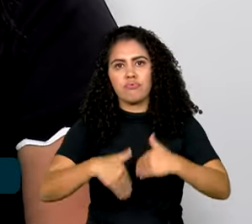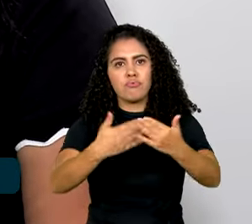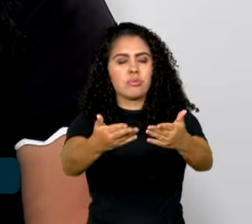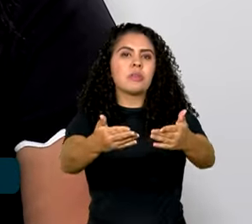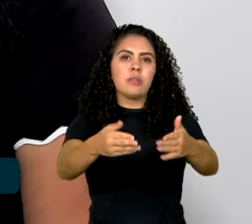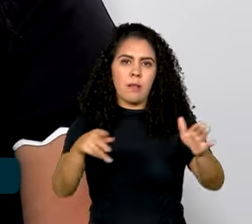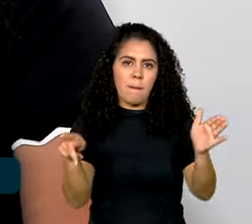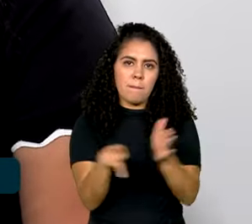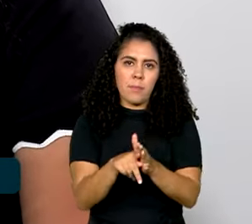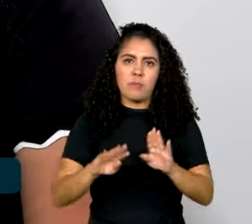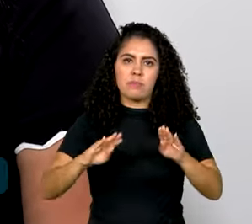essa finalidade.